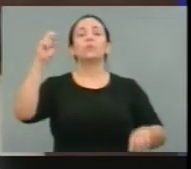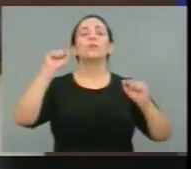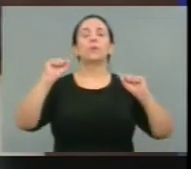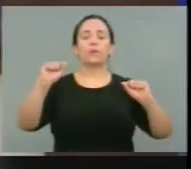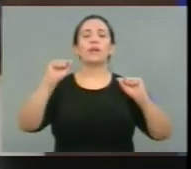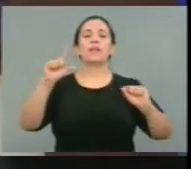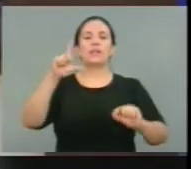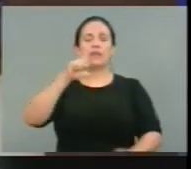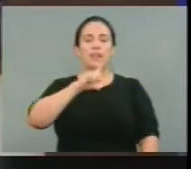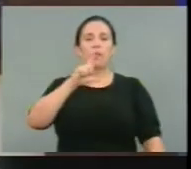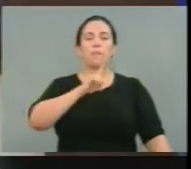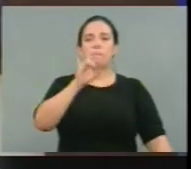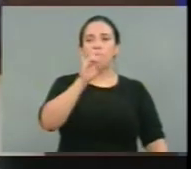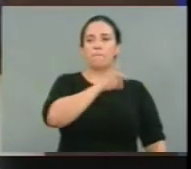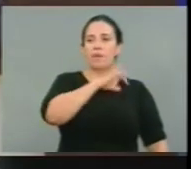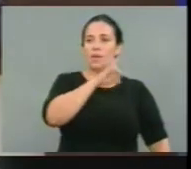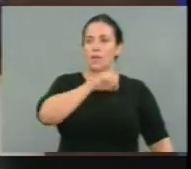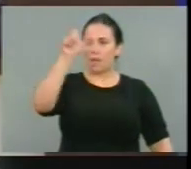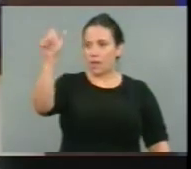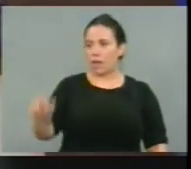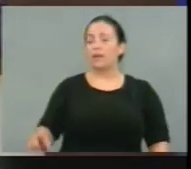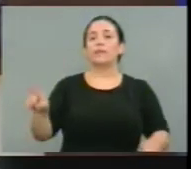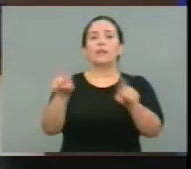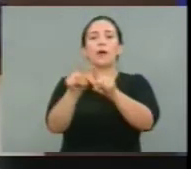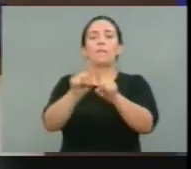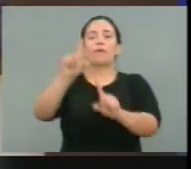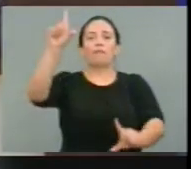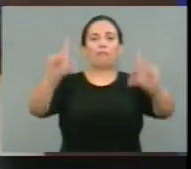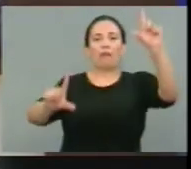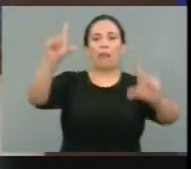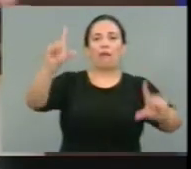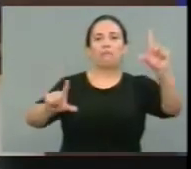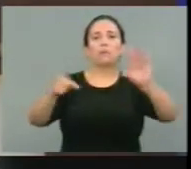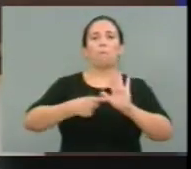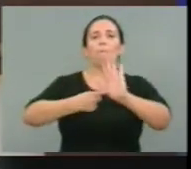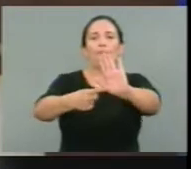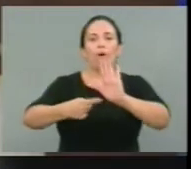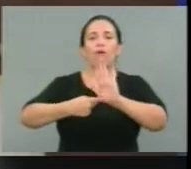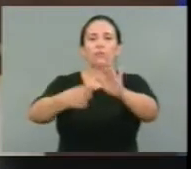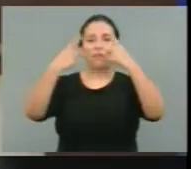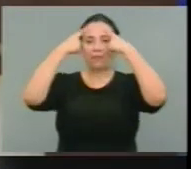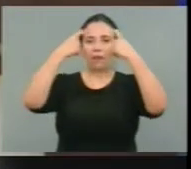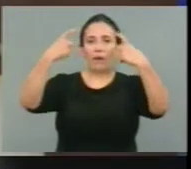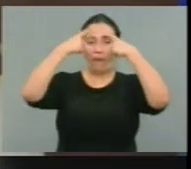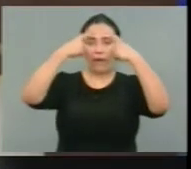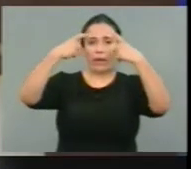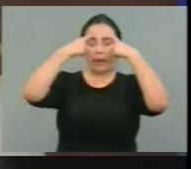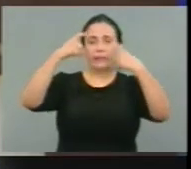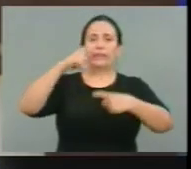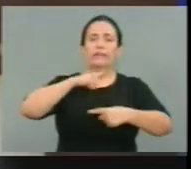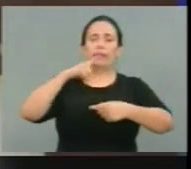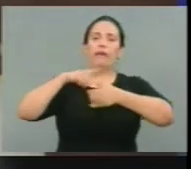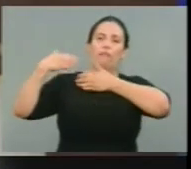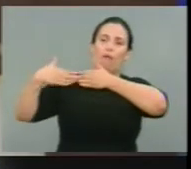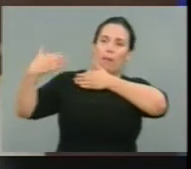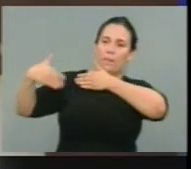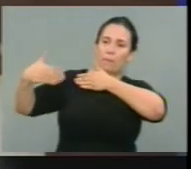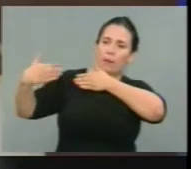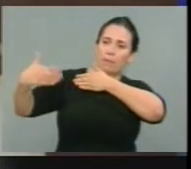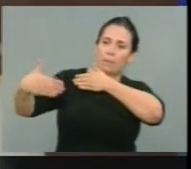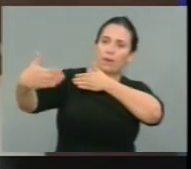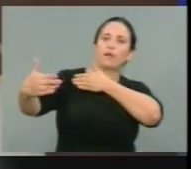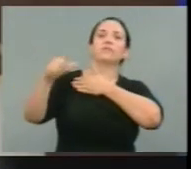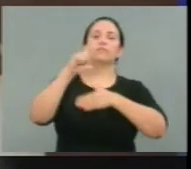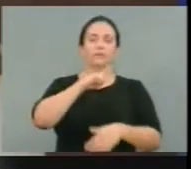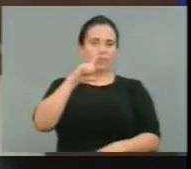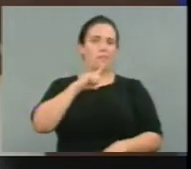teve uma mídia que mercantilizou a violência, mercantilizou a violência. A morte é um processo. Ela não é um evento. Ela é um